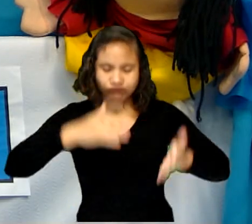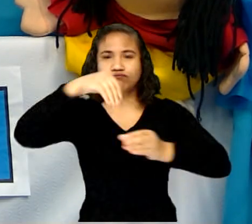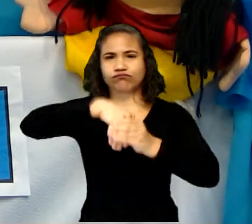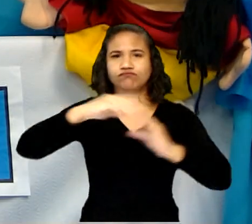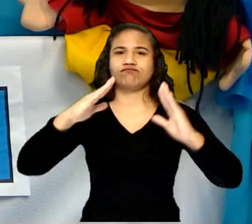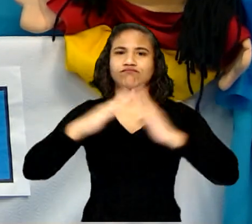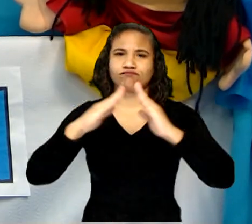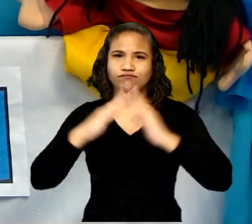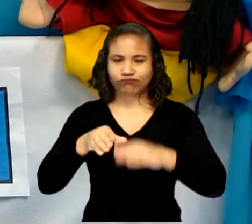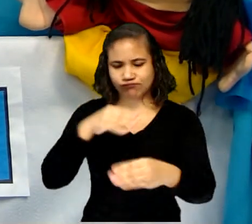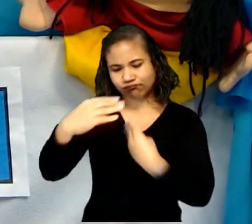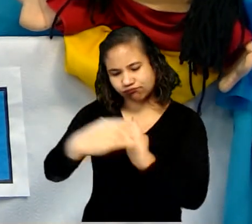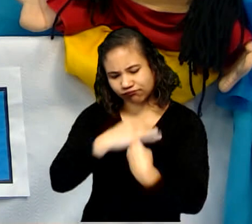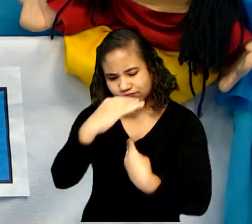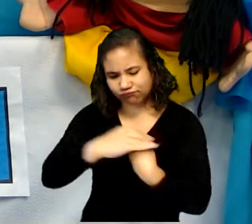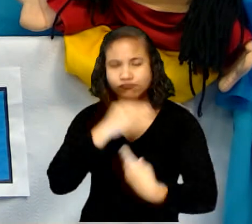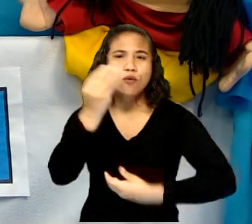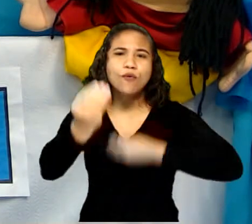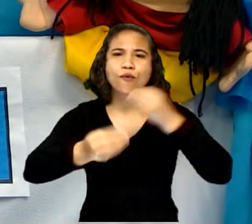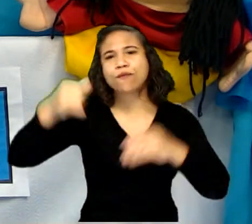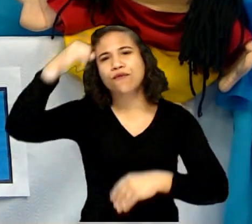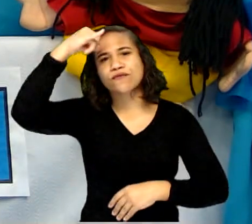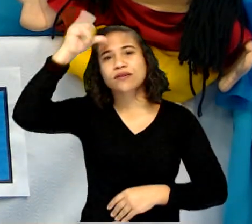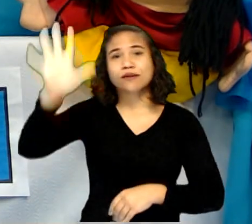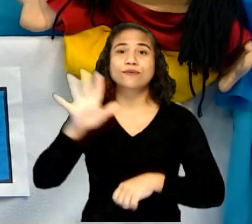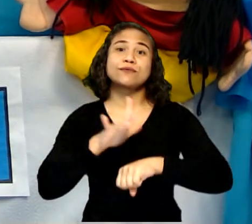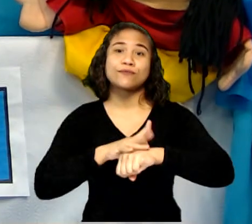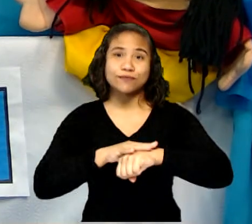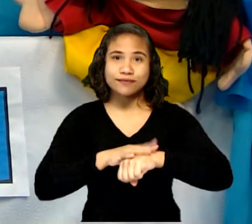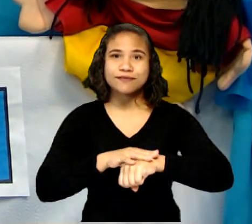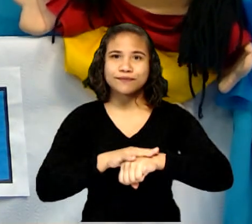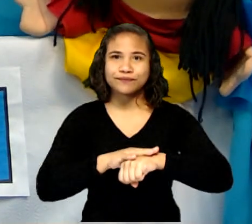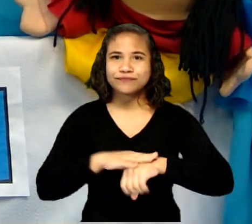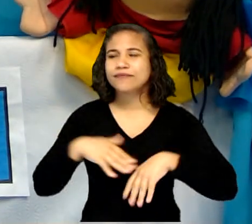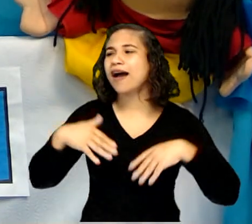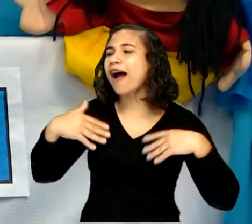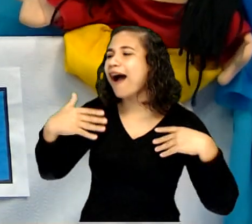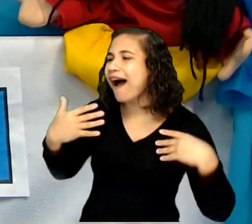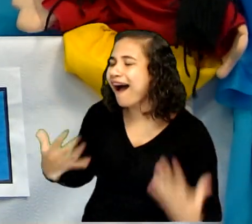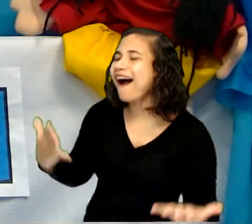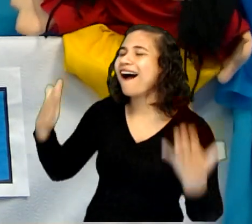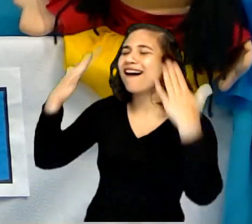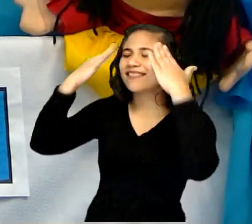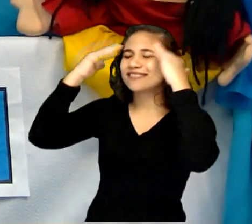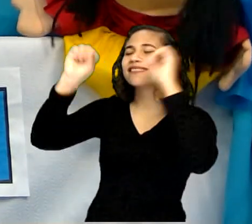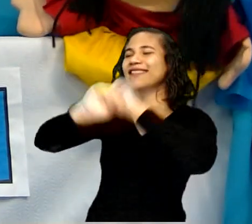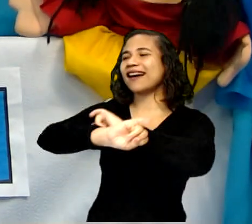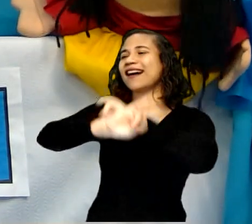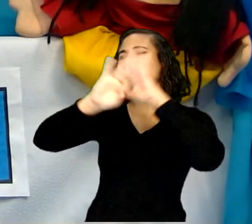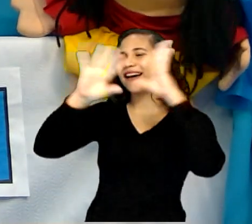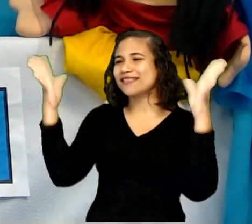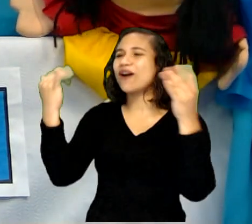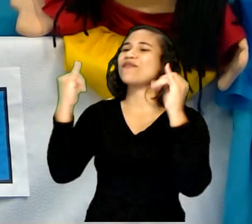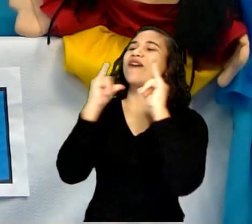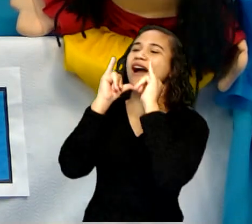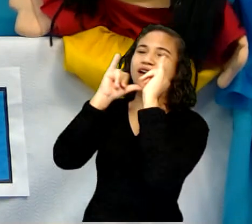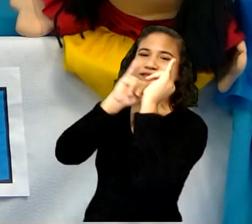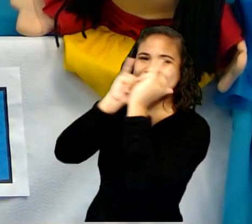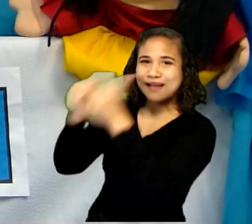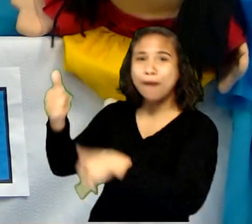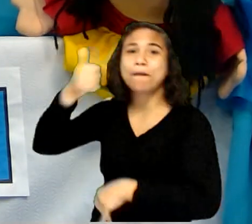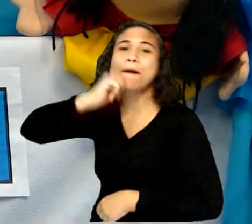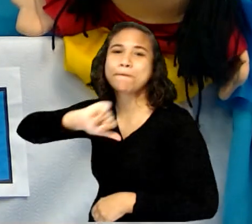vai orientar como podemos nos prevenir dessas doenças. Ah, então eu vou avisar a minha